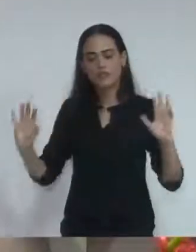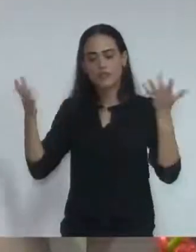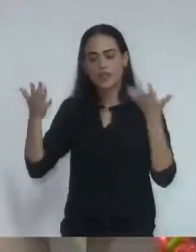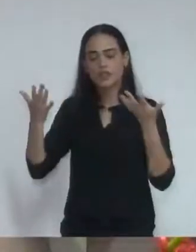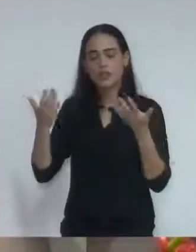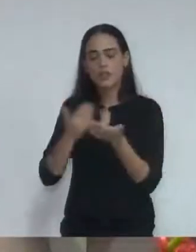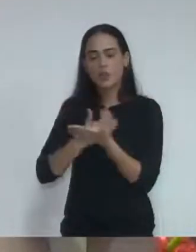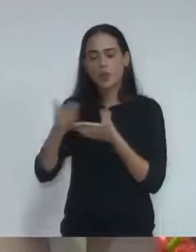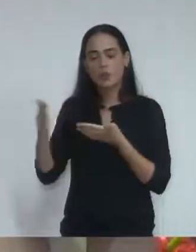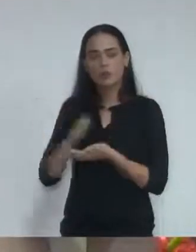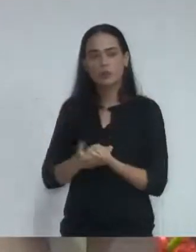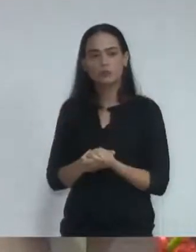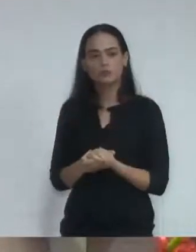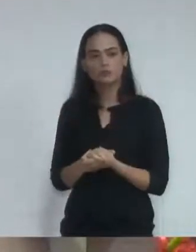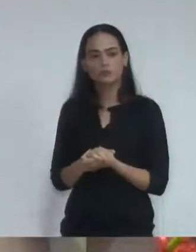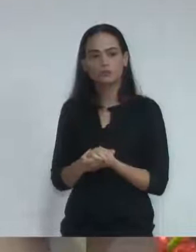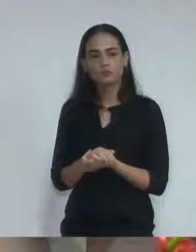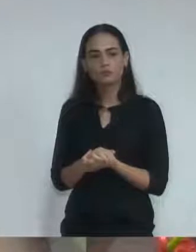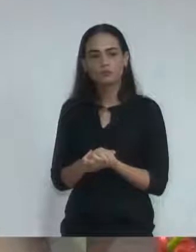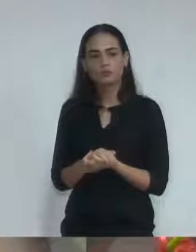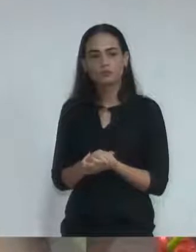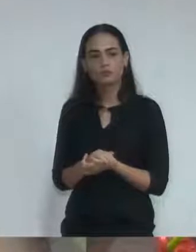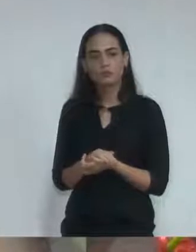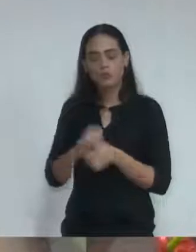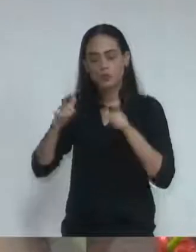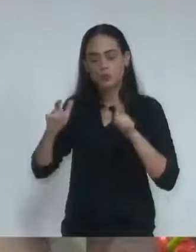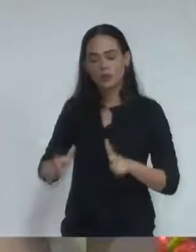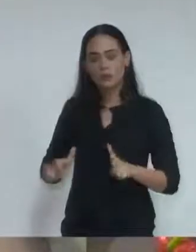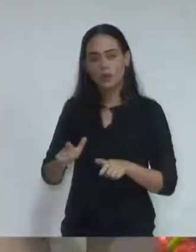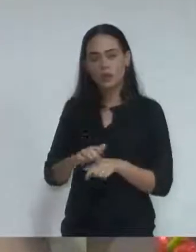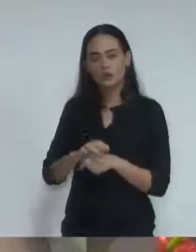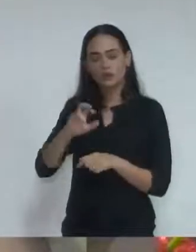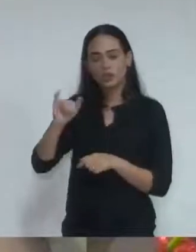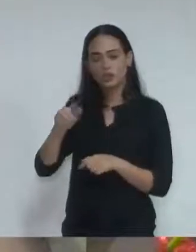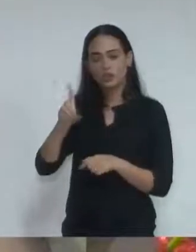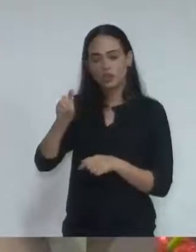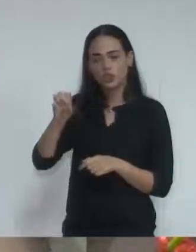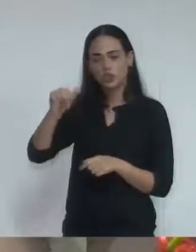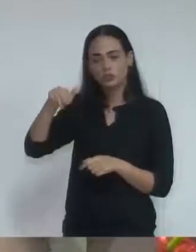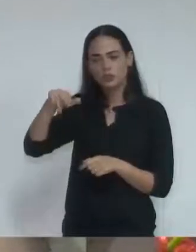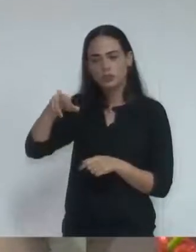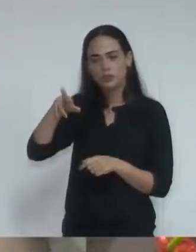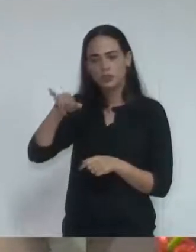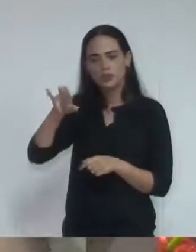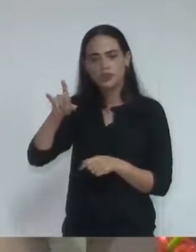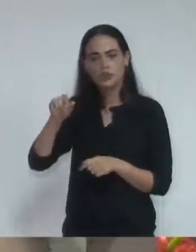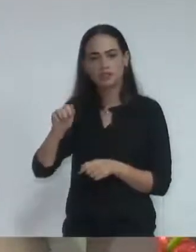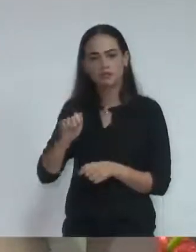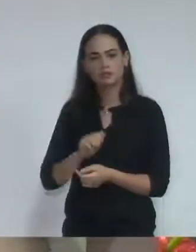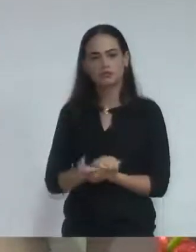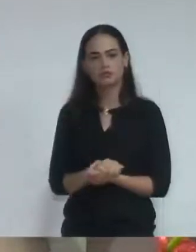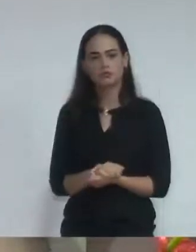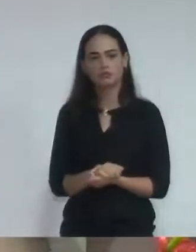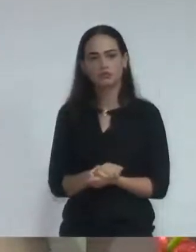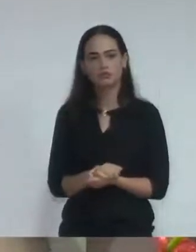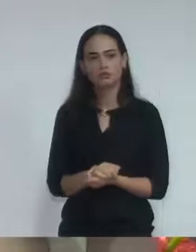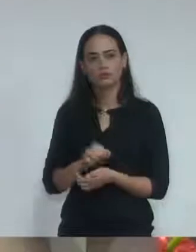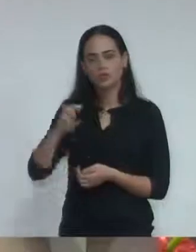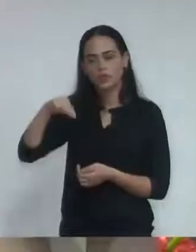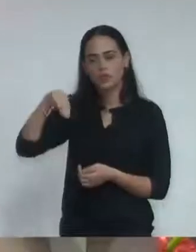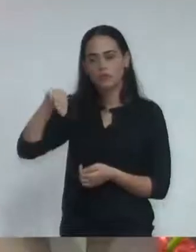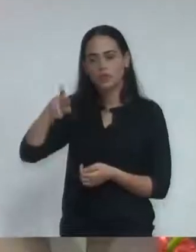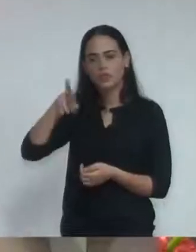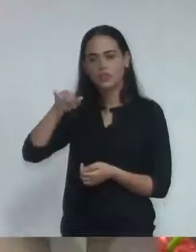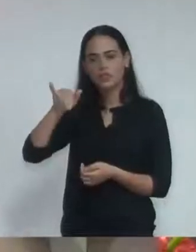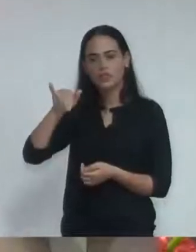lá na comunidade Nossa Senhora de Fátima, no Jardim Miriam, uma comunidade muito... Aliás, o vereador Florentino é do Jardim Miriam, né, vereador?